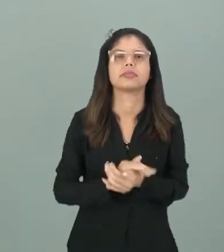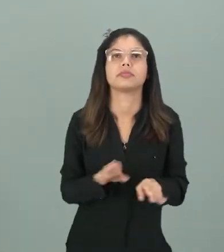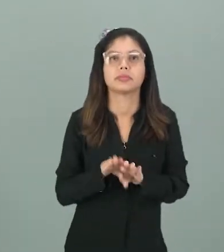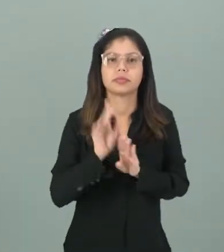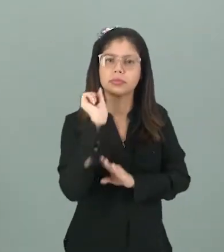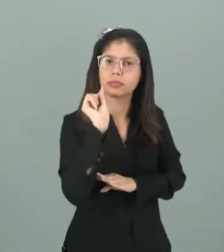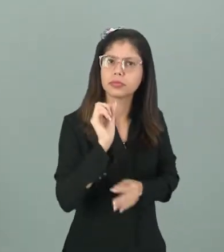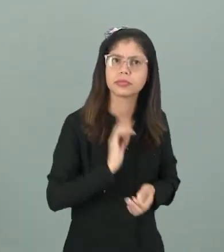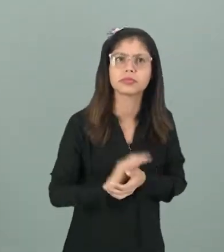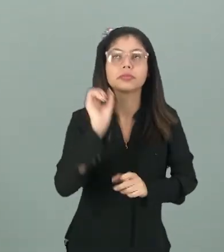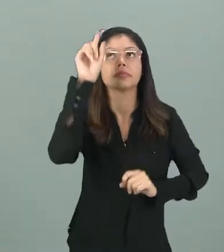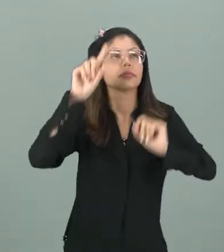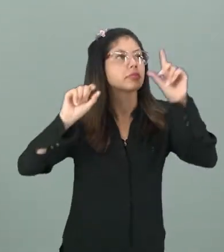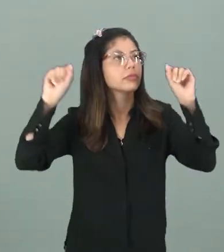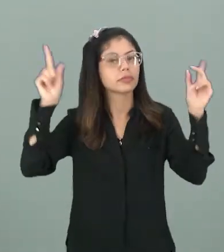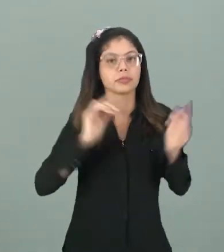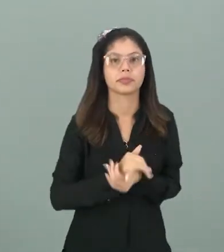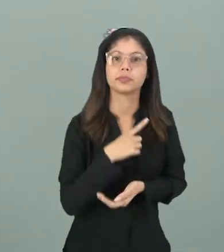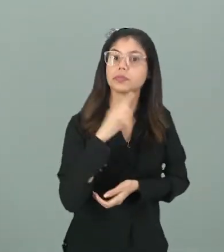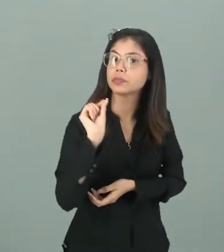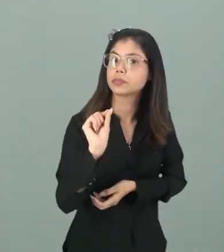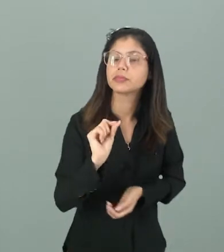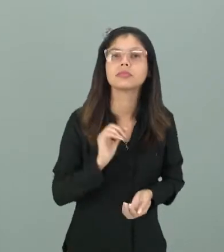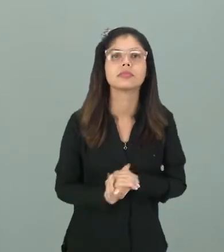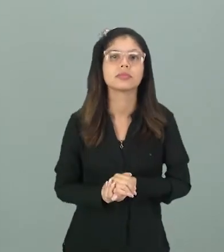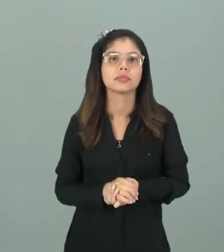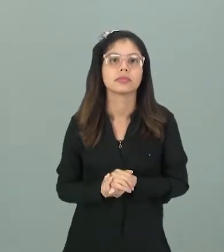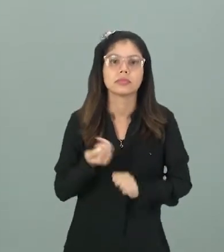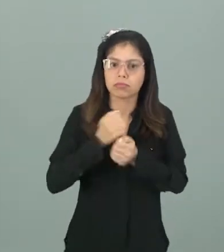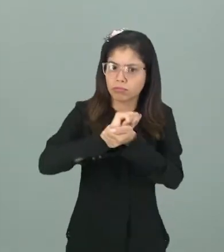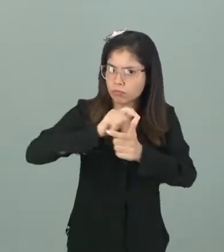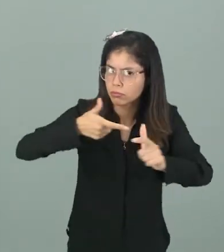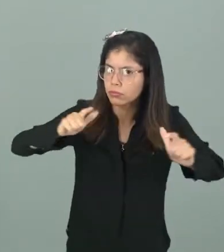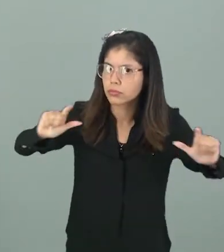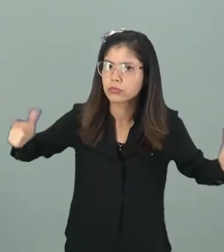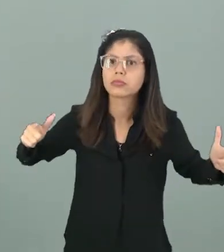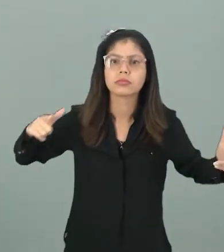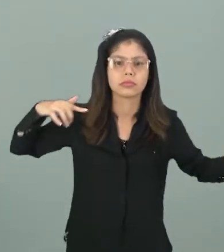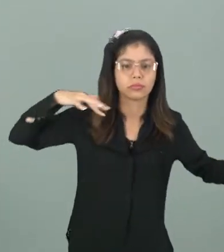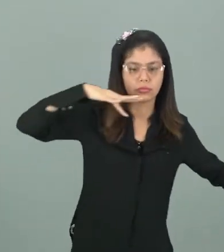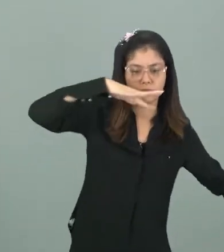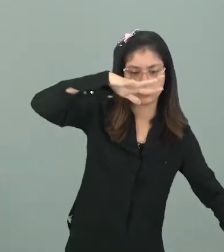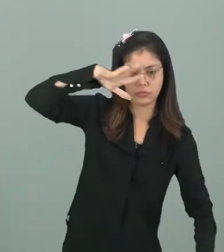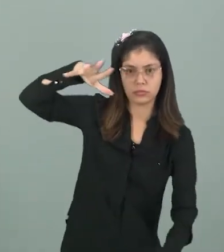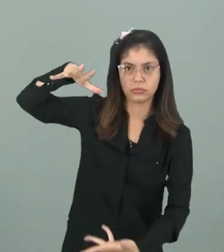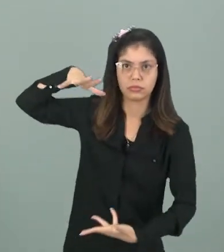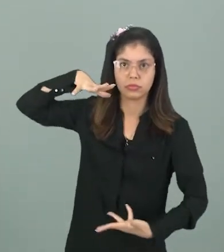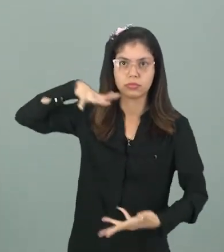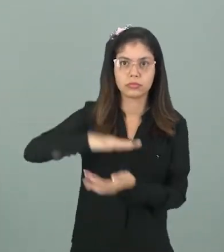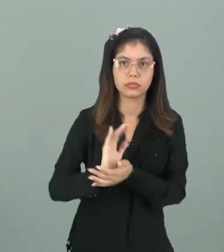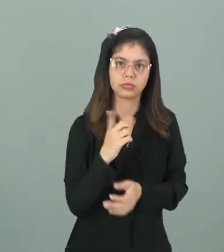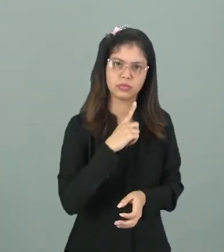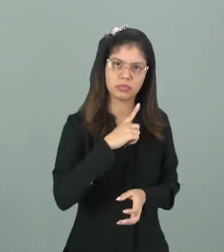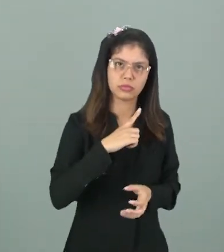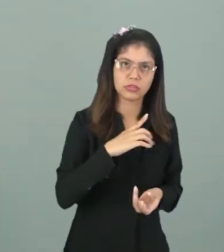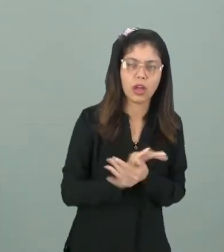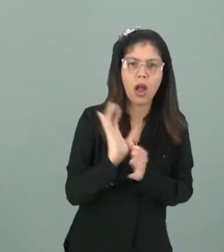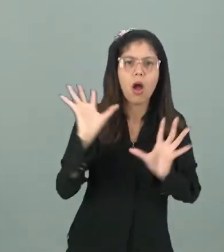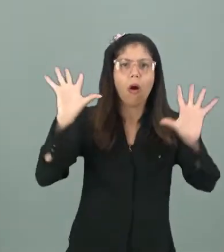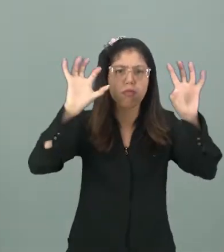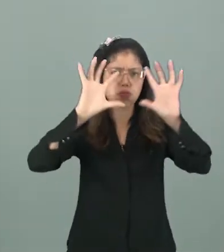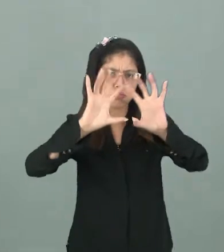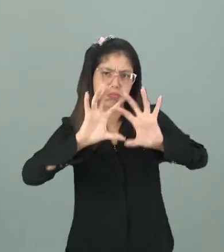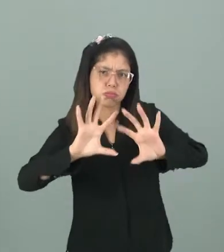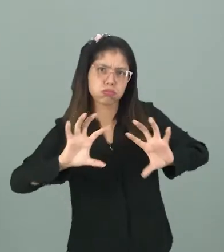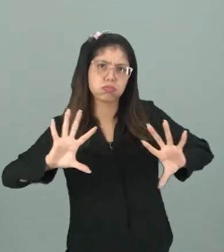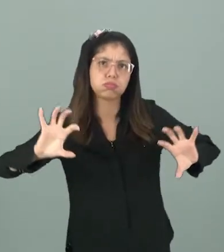E o que que são as estrelas? As estrelas, elas são imensas esferas aí que têm um tipo de gás, um gás incandescente